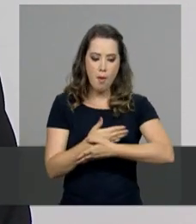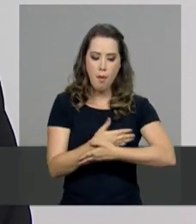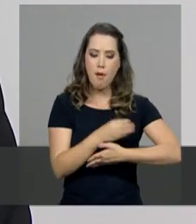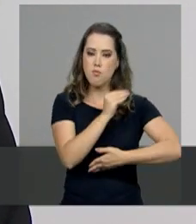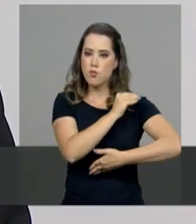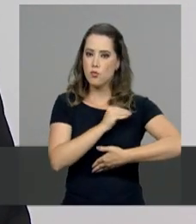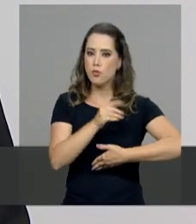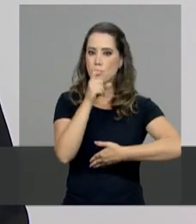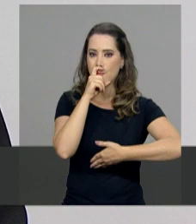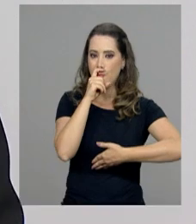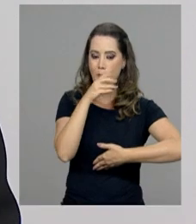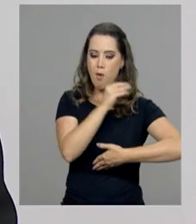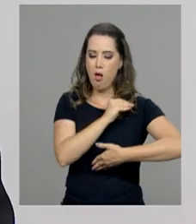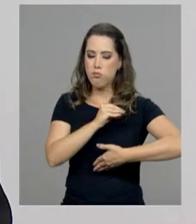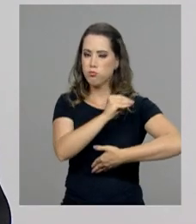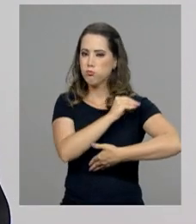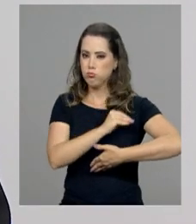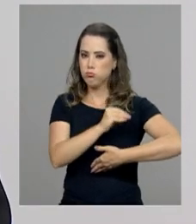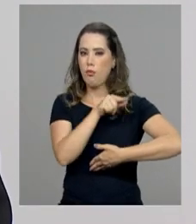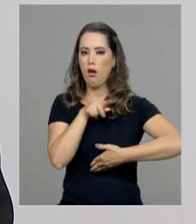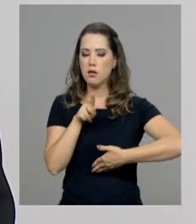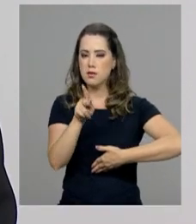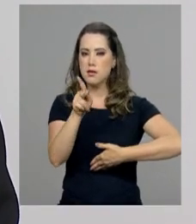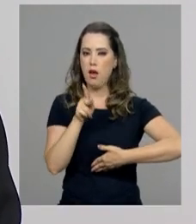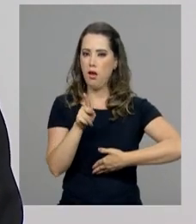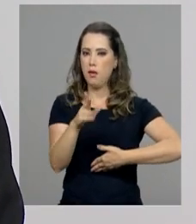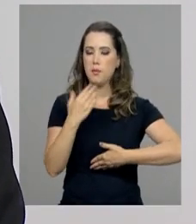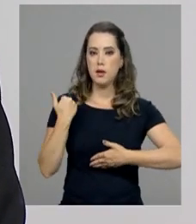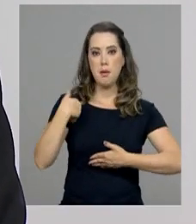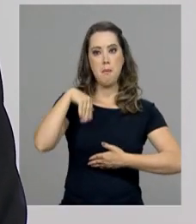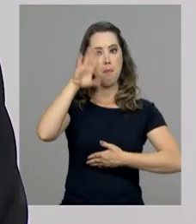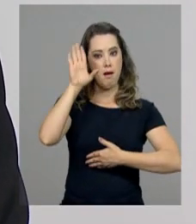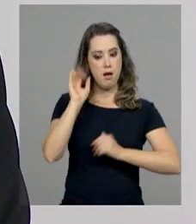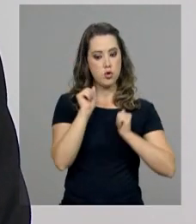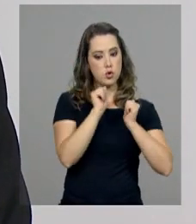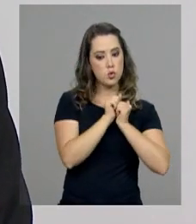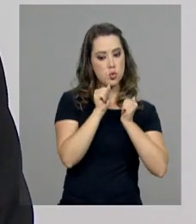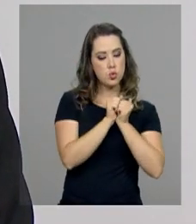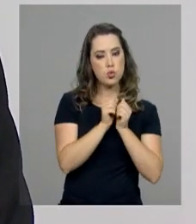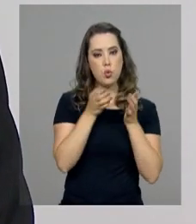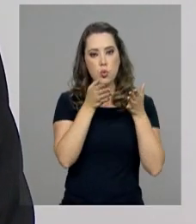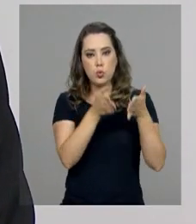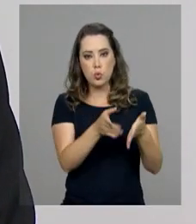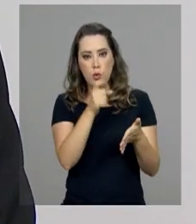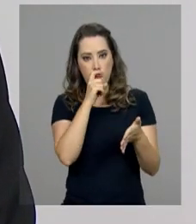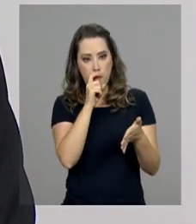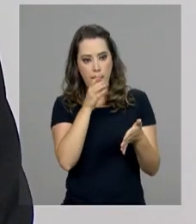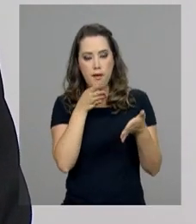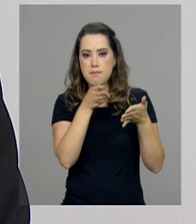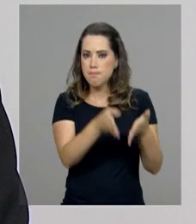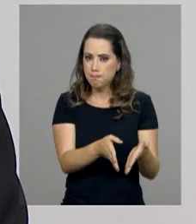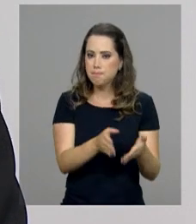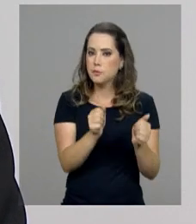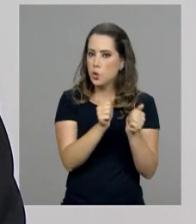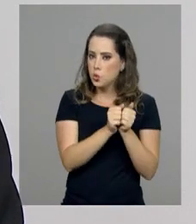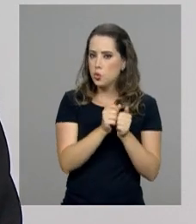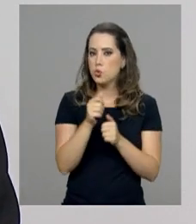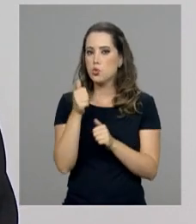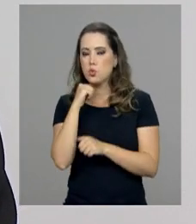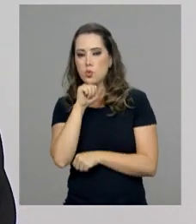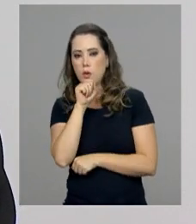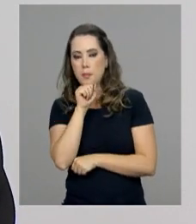contemporânea quer cada vez mais ativa, cada vez mais participativa. Também em outros